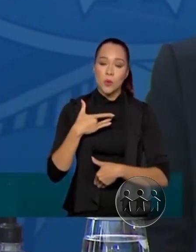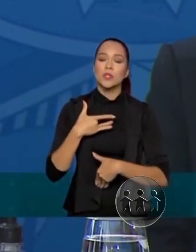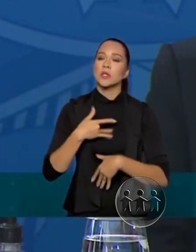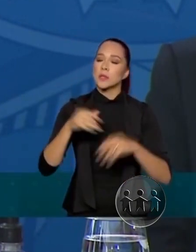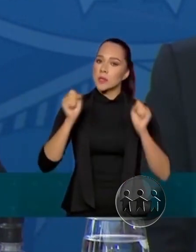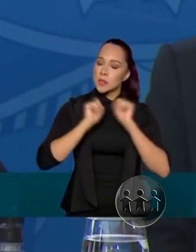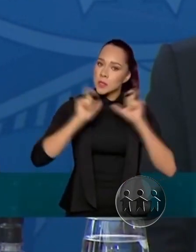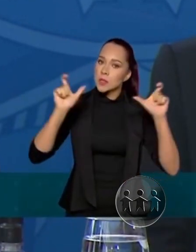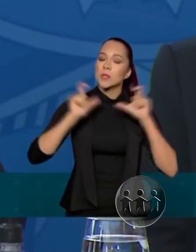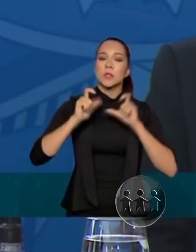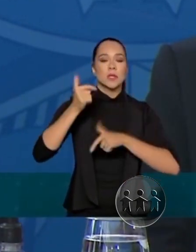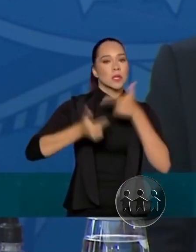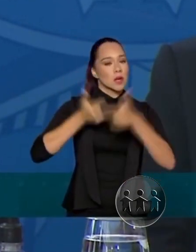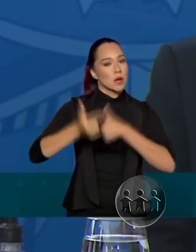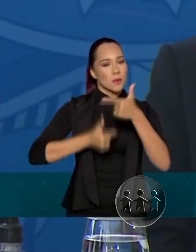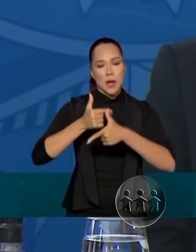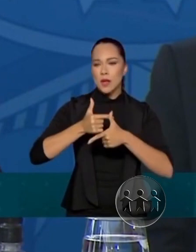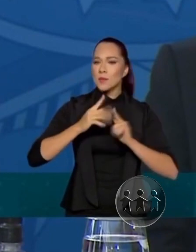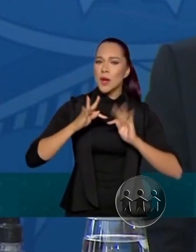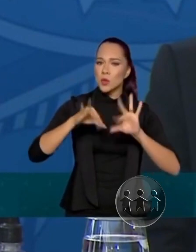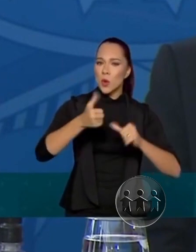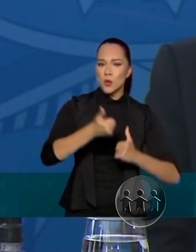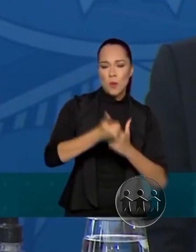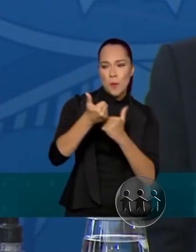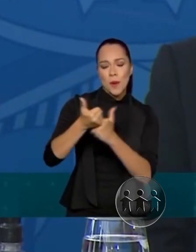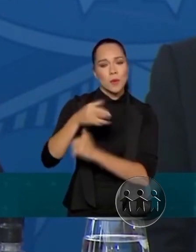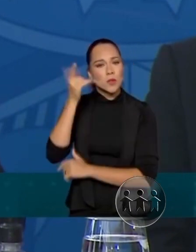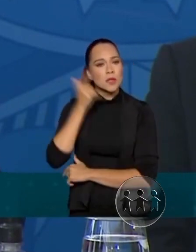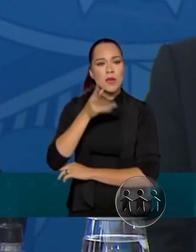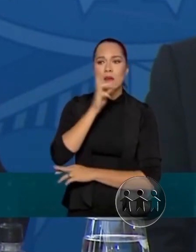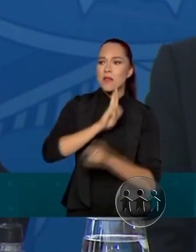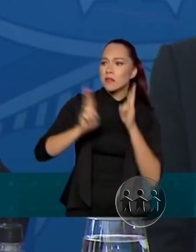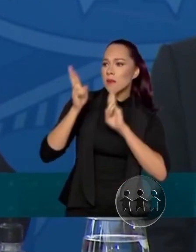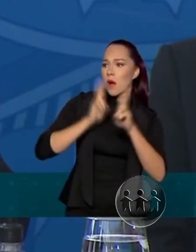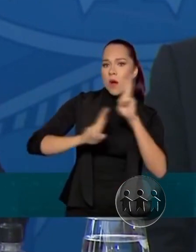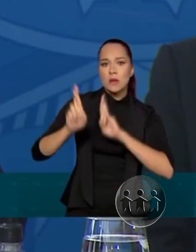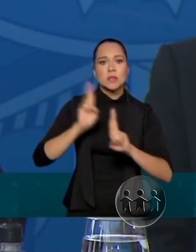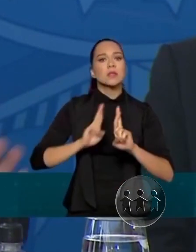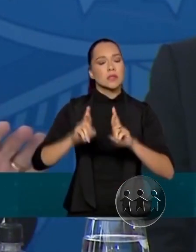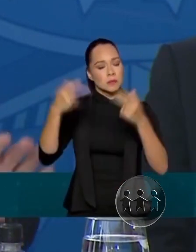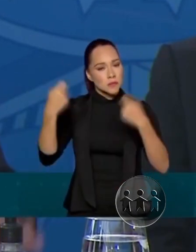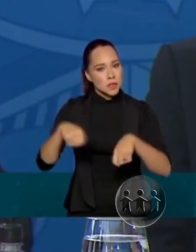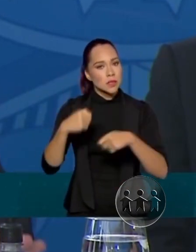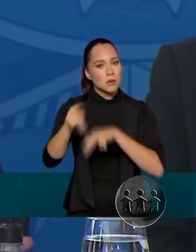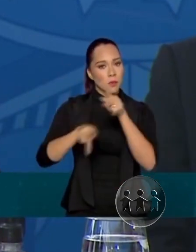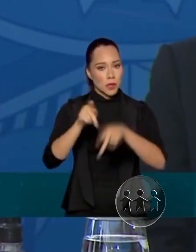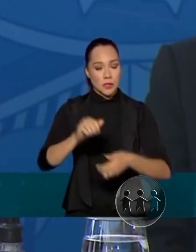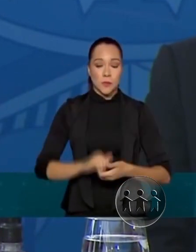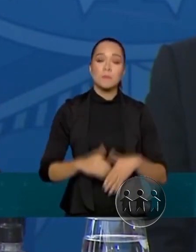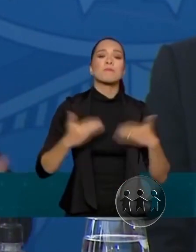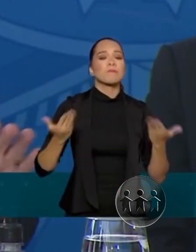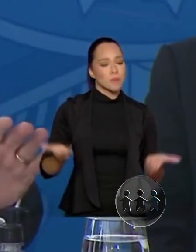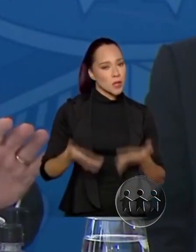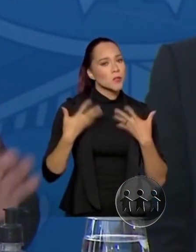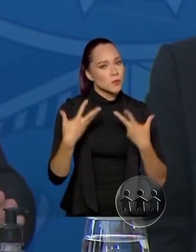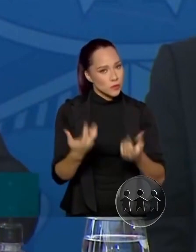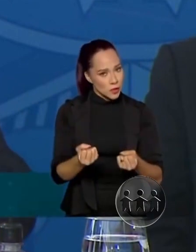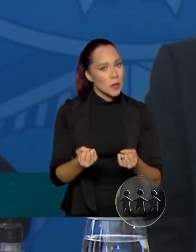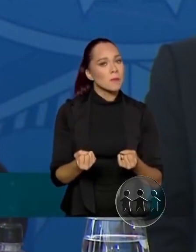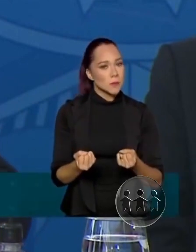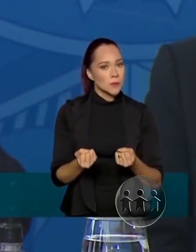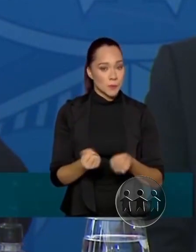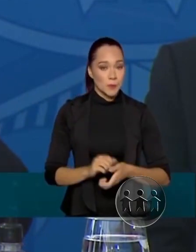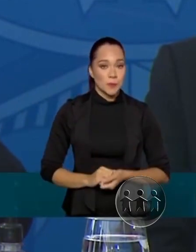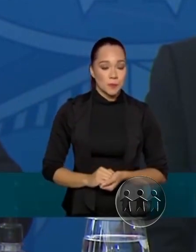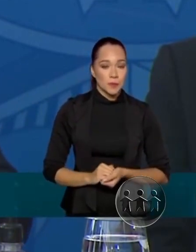prontidão para dar todas as respostas que forem devidas. Então, vamos fazer isso e eu